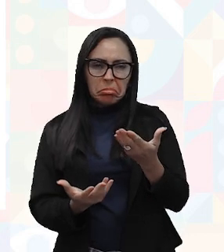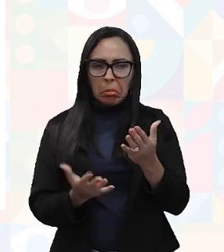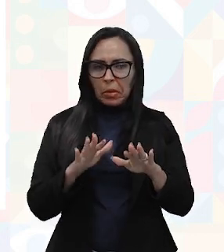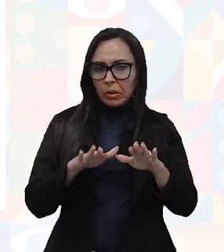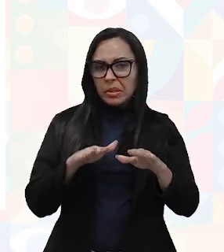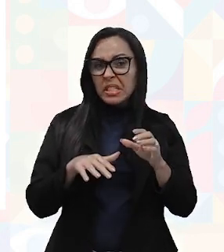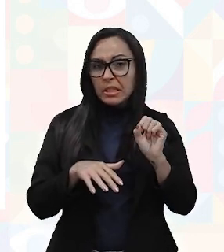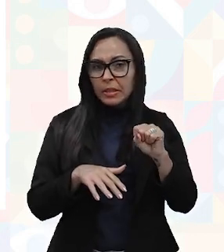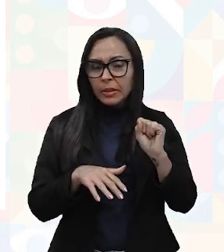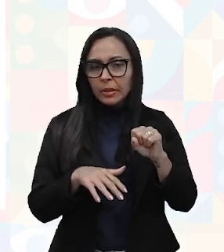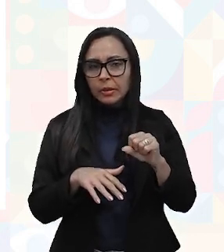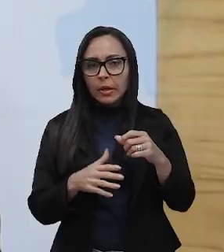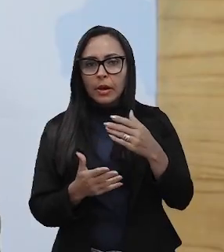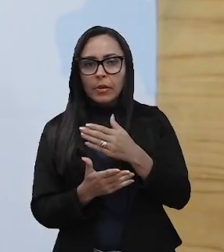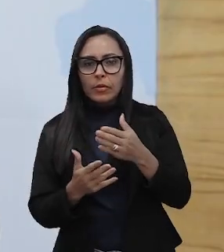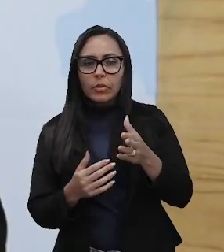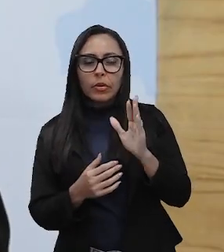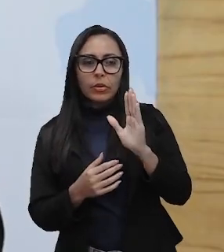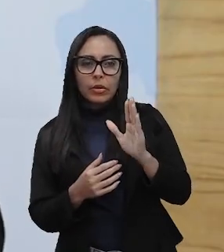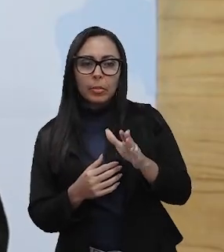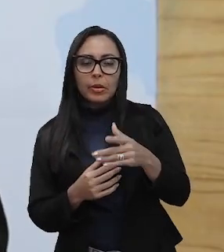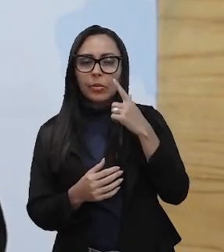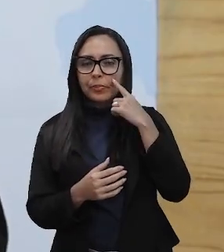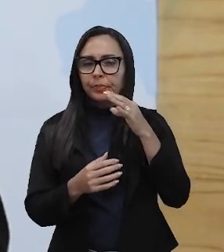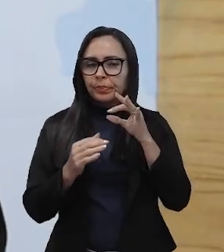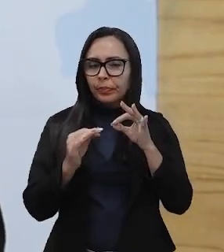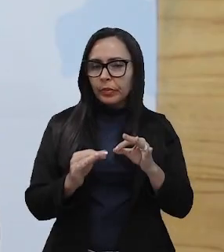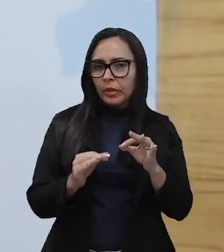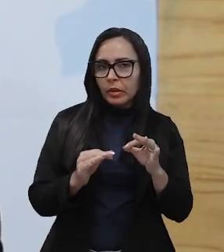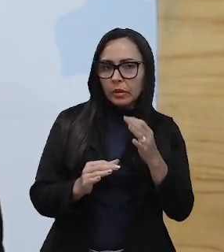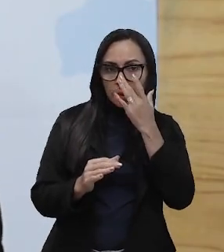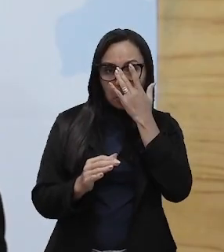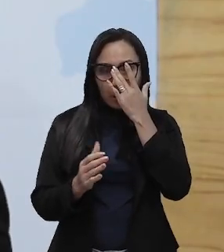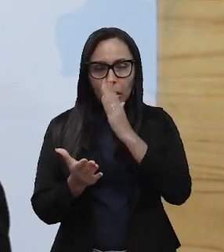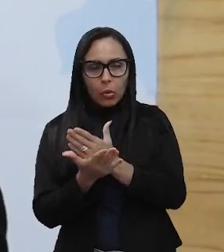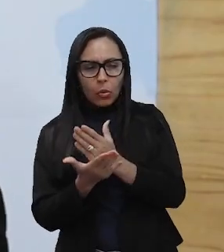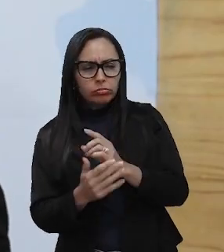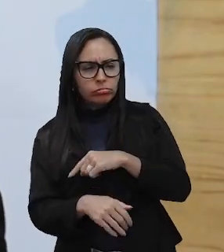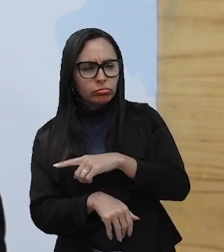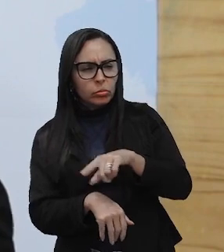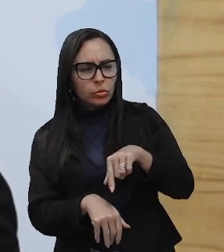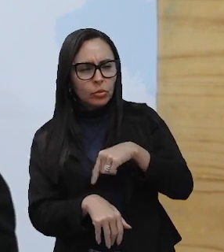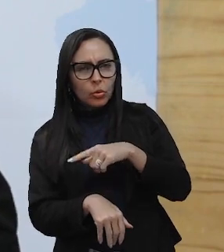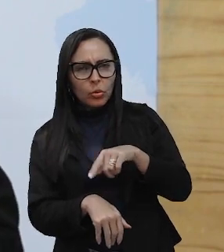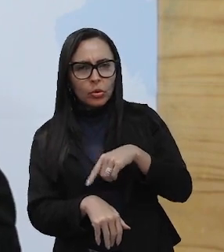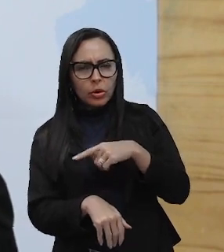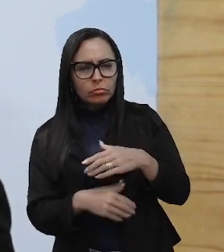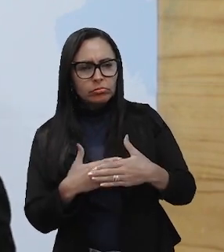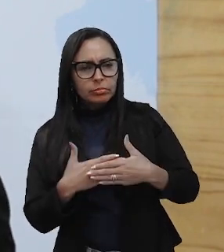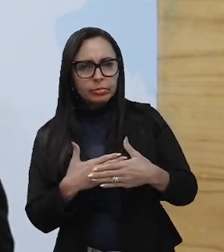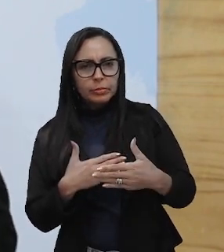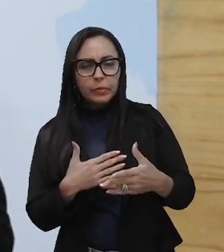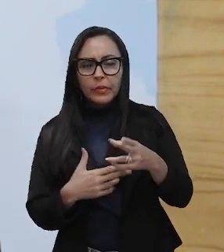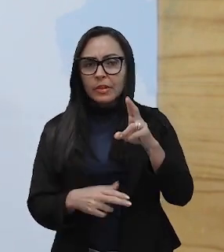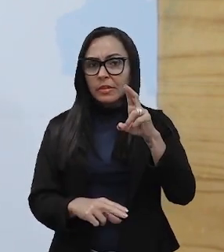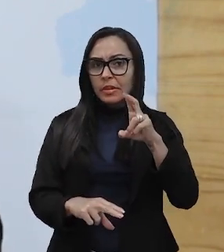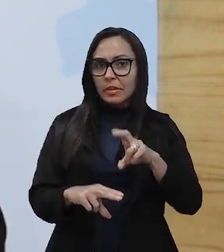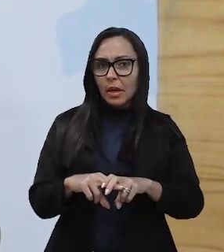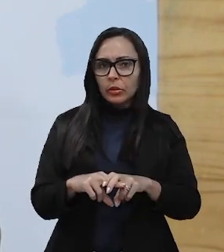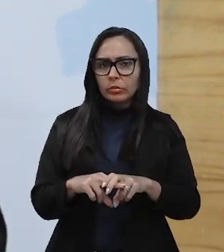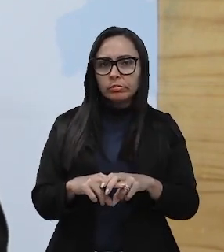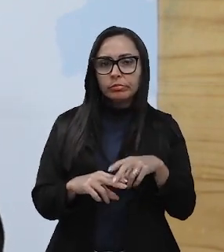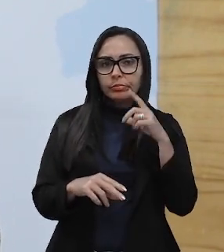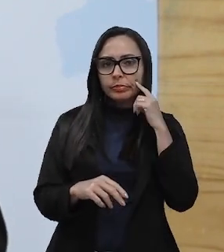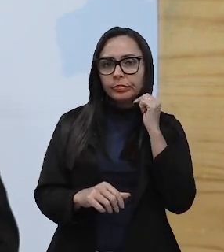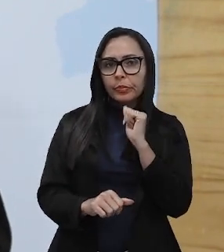ouviu falar, você já passou com certeza algumas horas, longas horas sentado, esperando